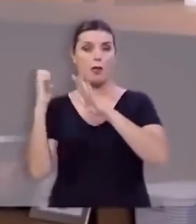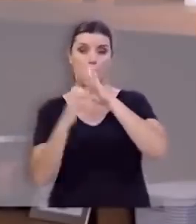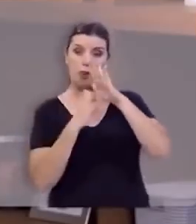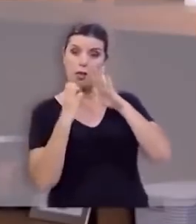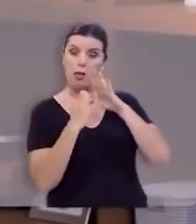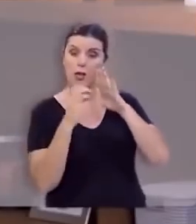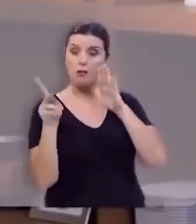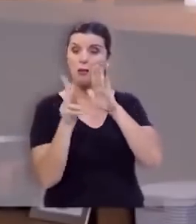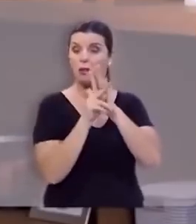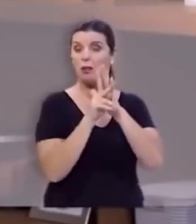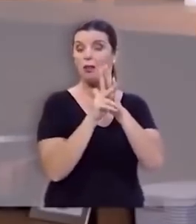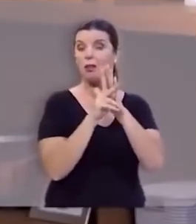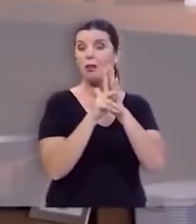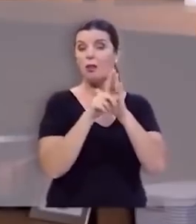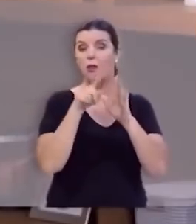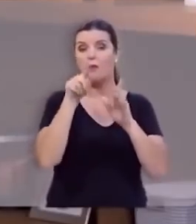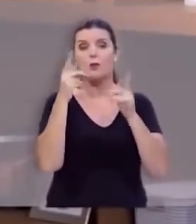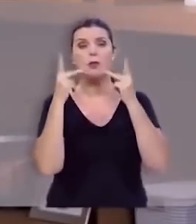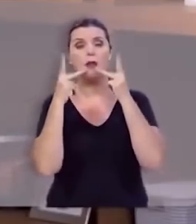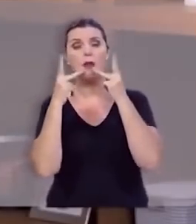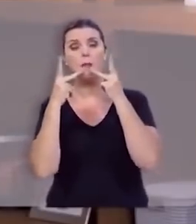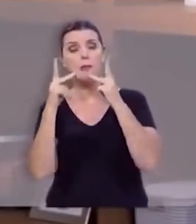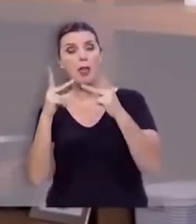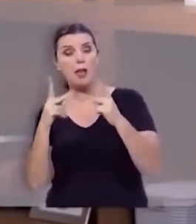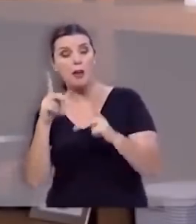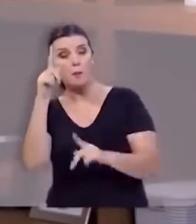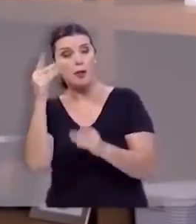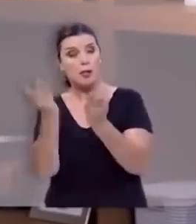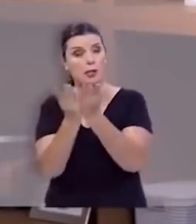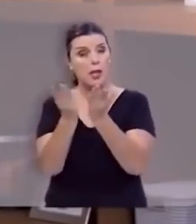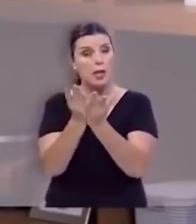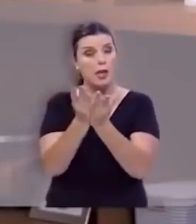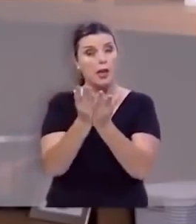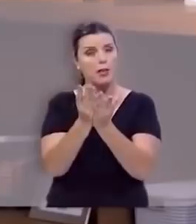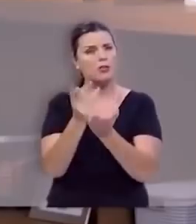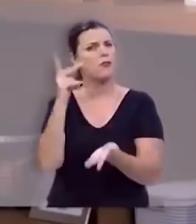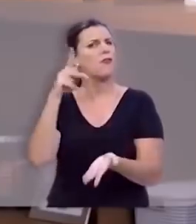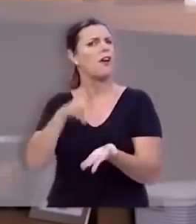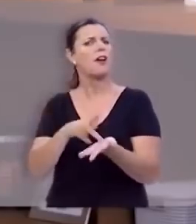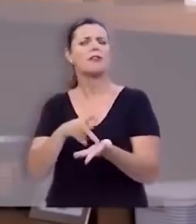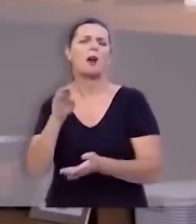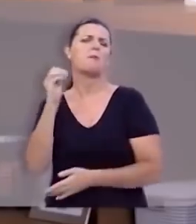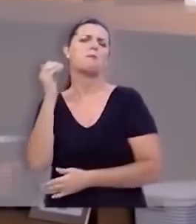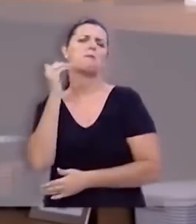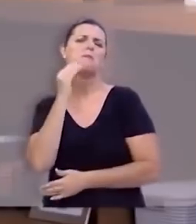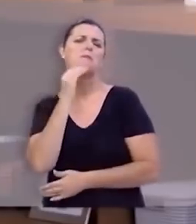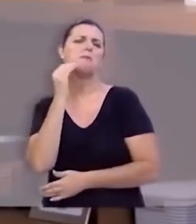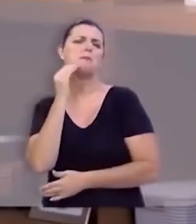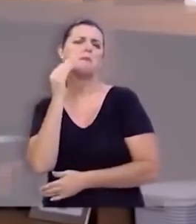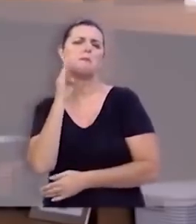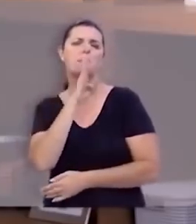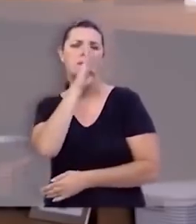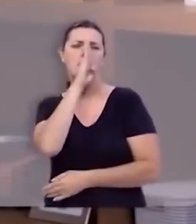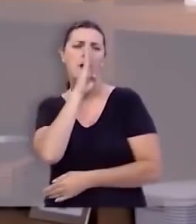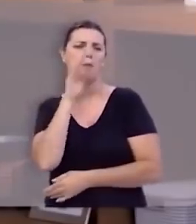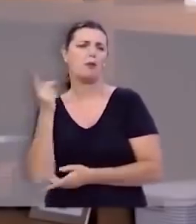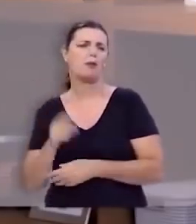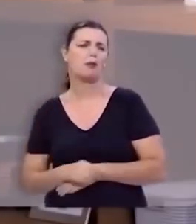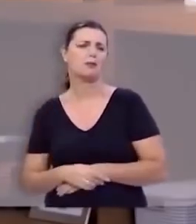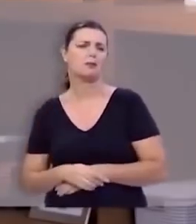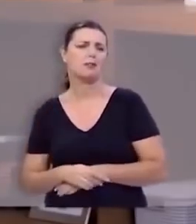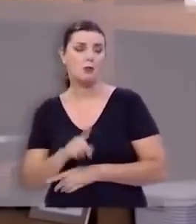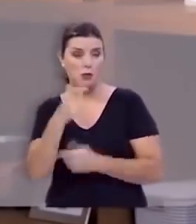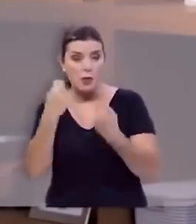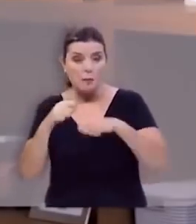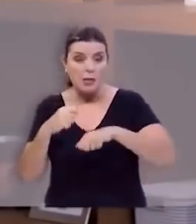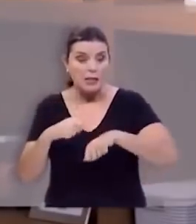empresário, se você é um pregador, se você é um crente, seja crente de verdade, não crente meia boca. Você